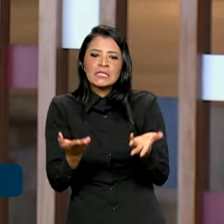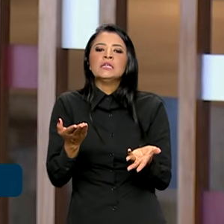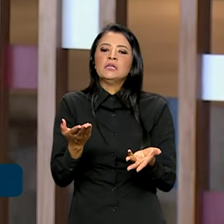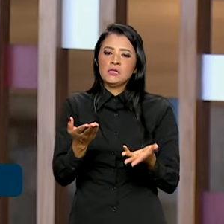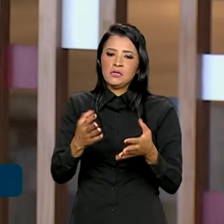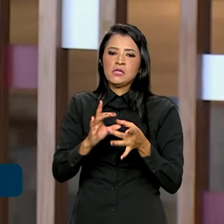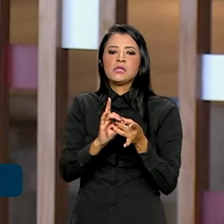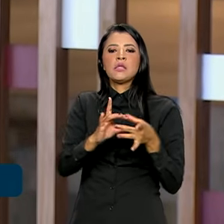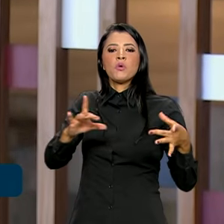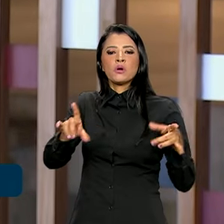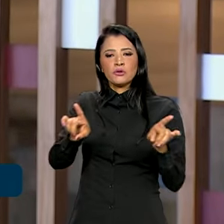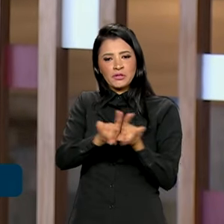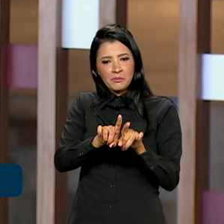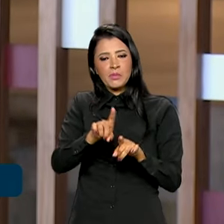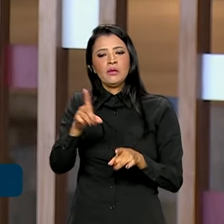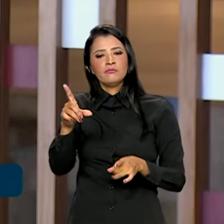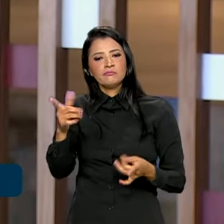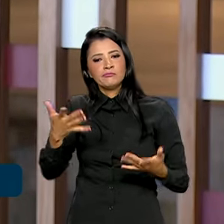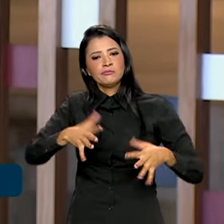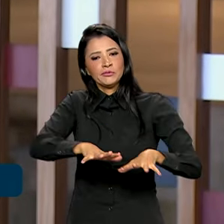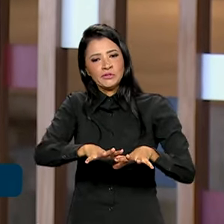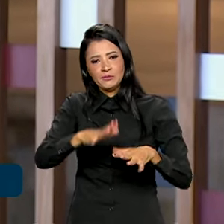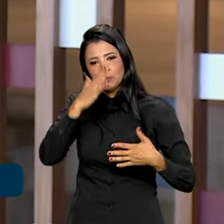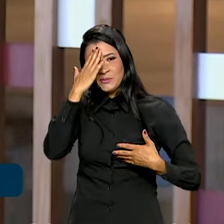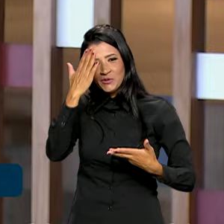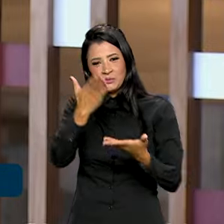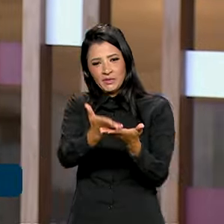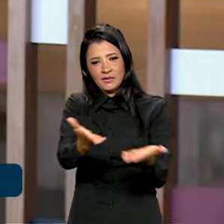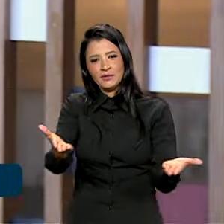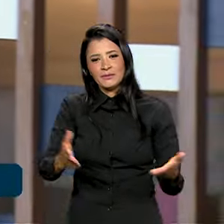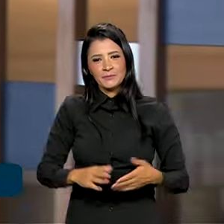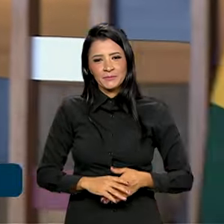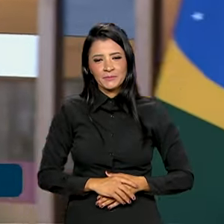democraticamente inclusivo. Muito obrigado a todos.